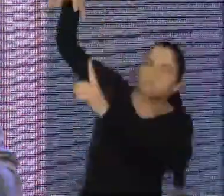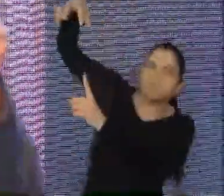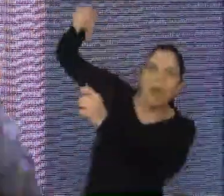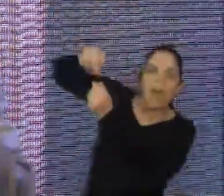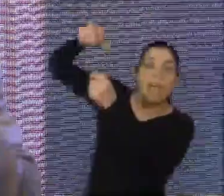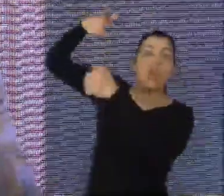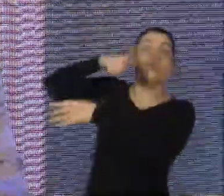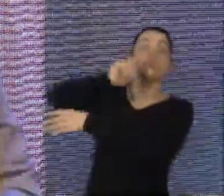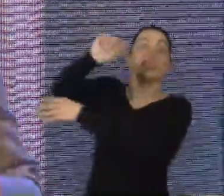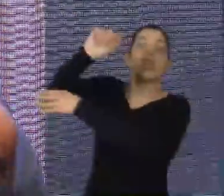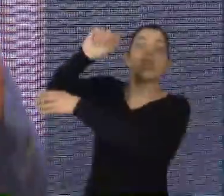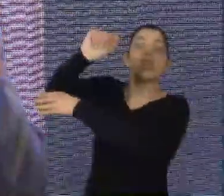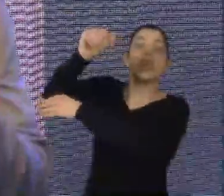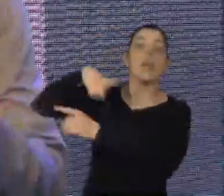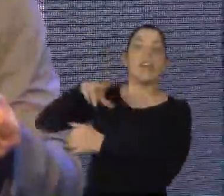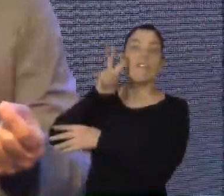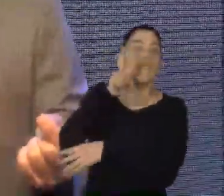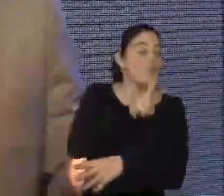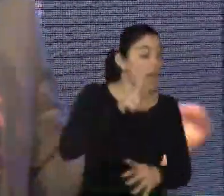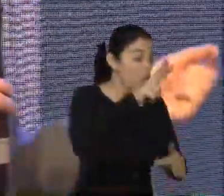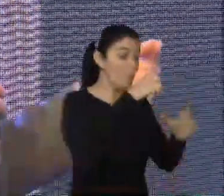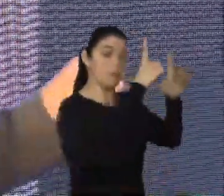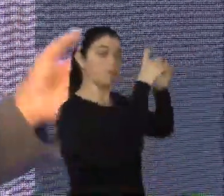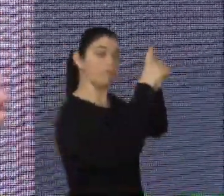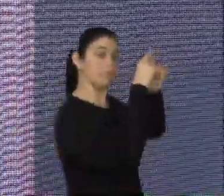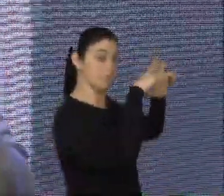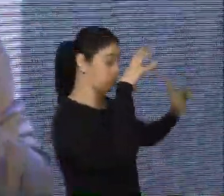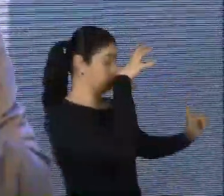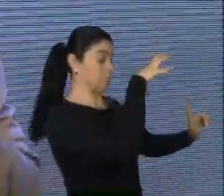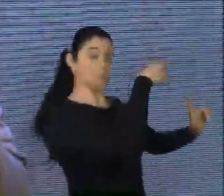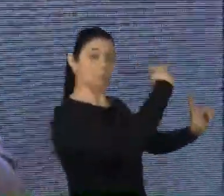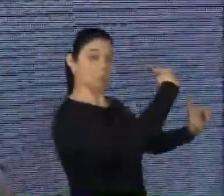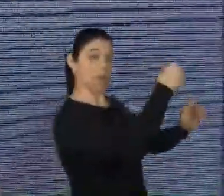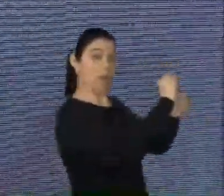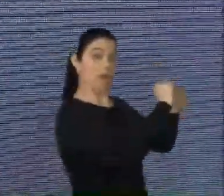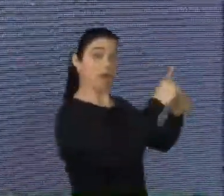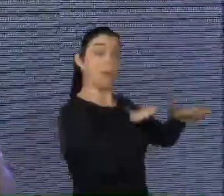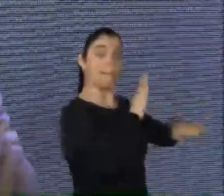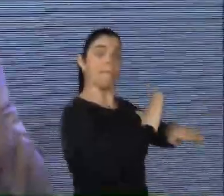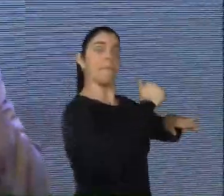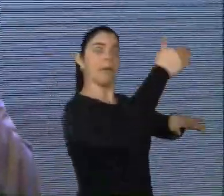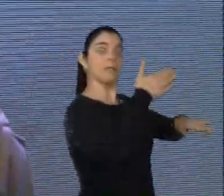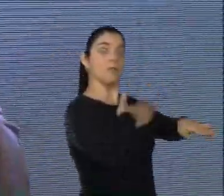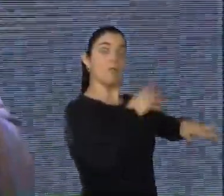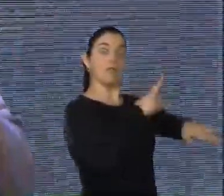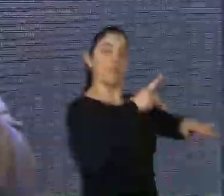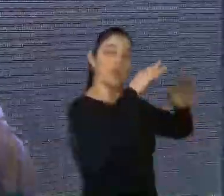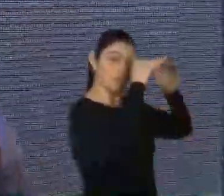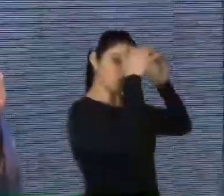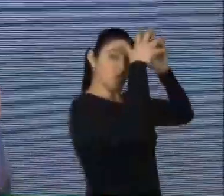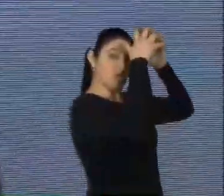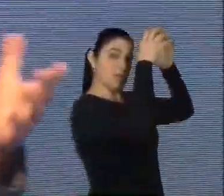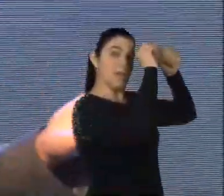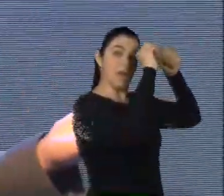firme. E, ainda mais, captar essa imagem através de uma fotografia e, ainda mais, ter um professor de neurociência aqui apresentando isso aqui